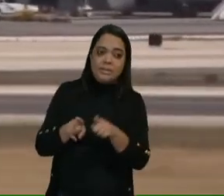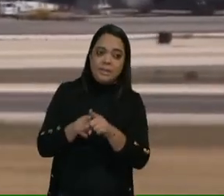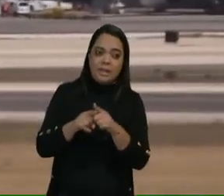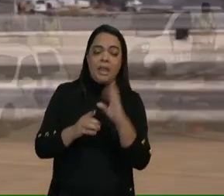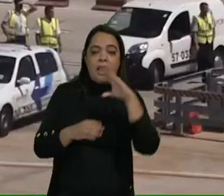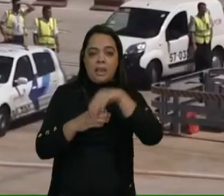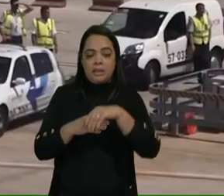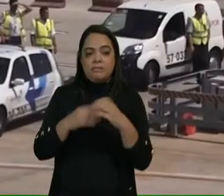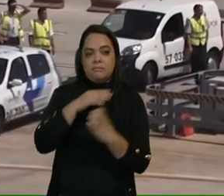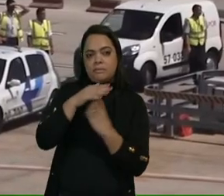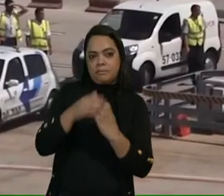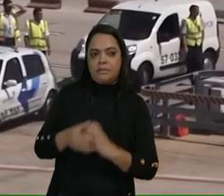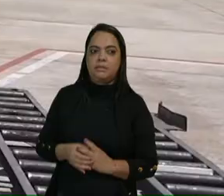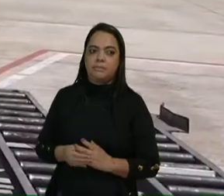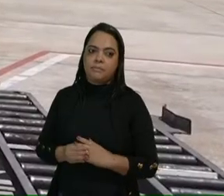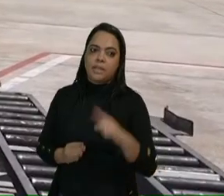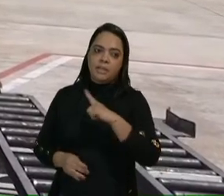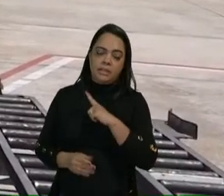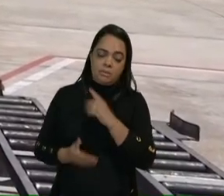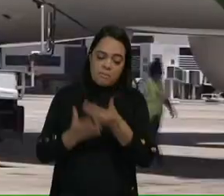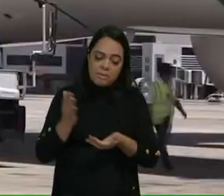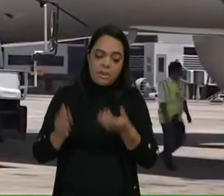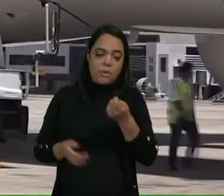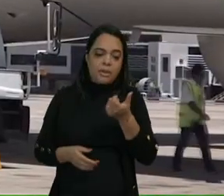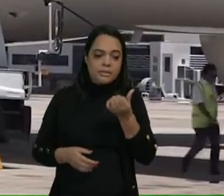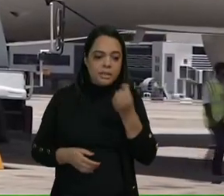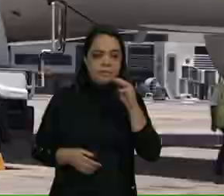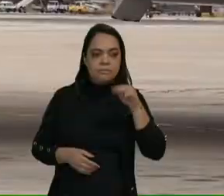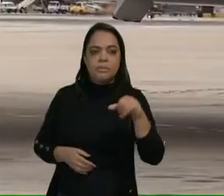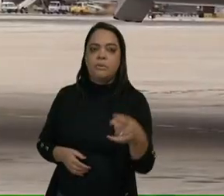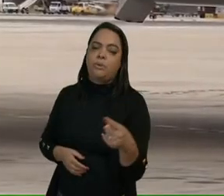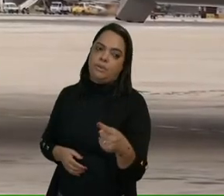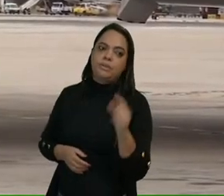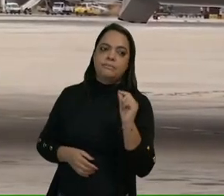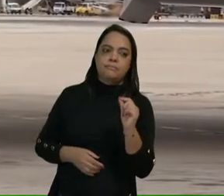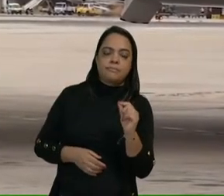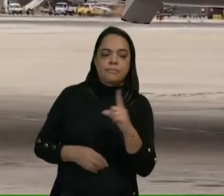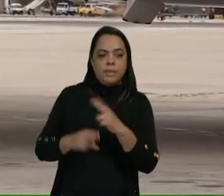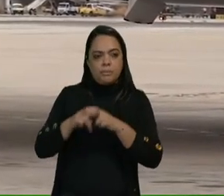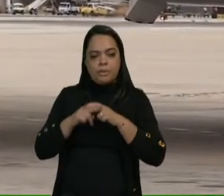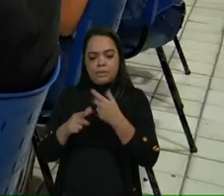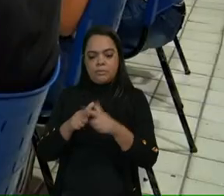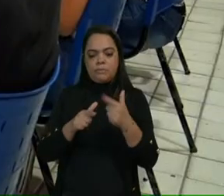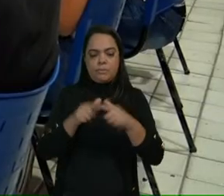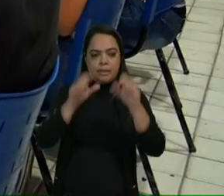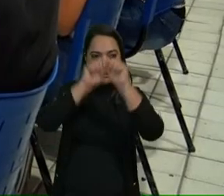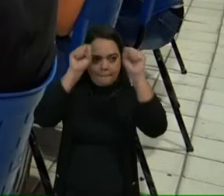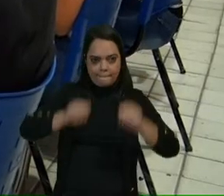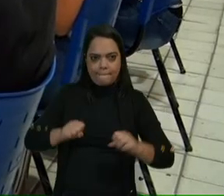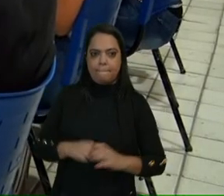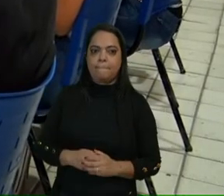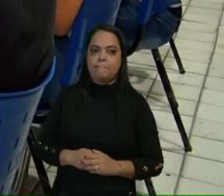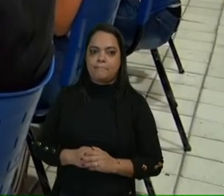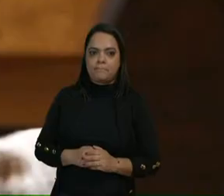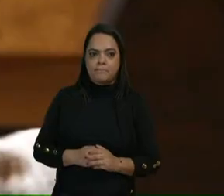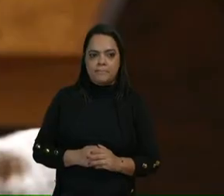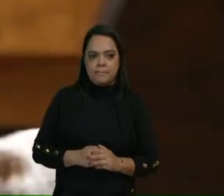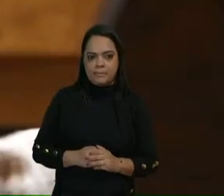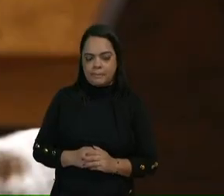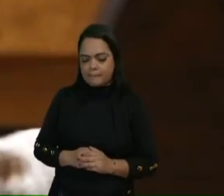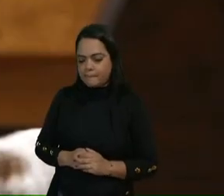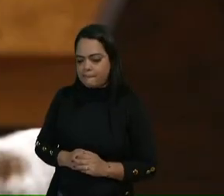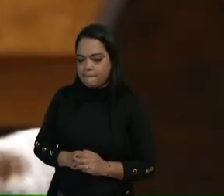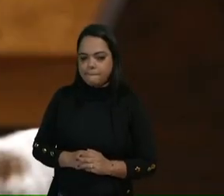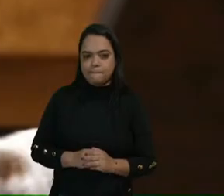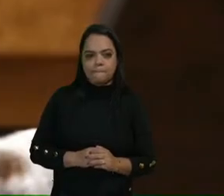avalia uma perda de quase 6 milhões de euros em receitas causada pela instabilidade no sistema. O aumento no número de dispositivos